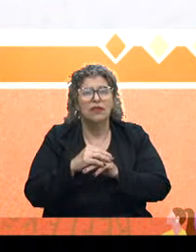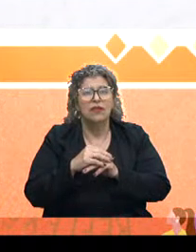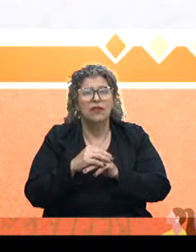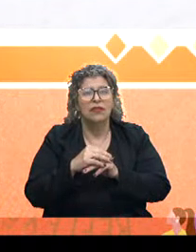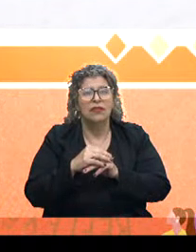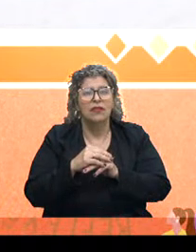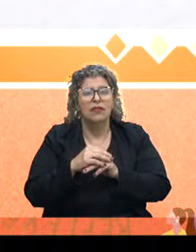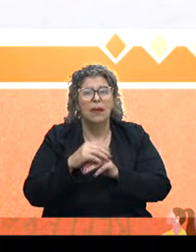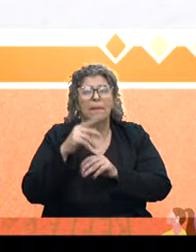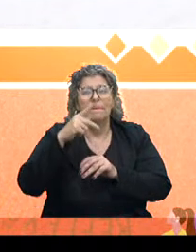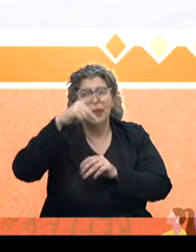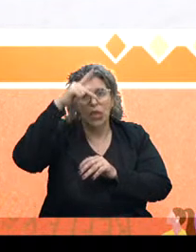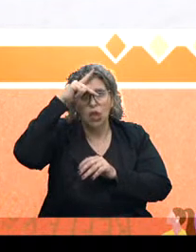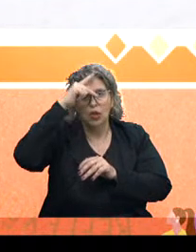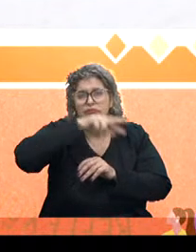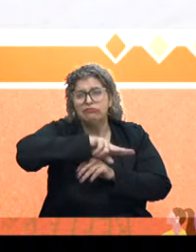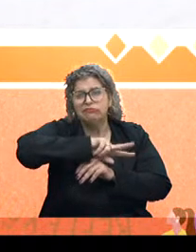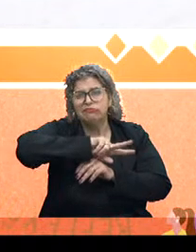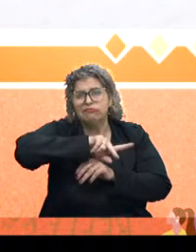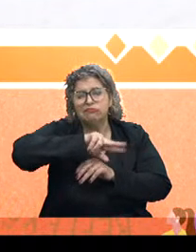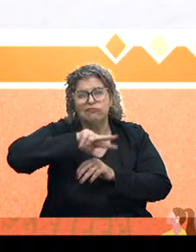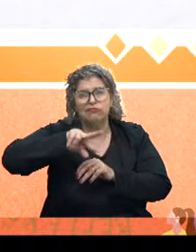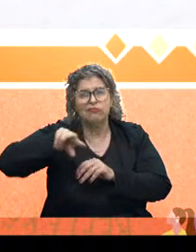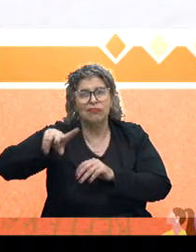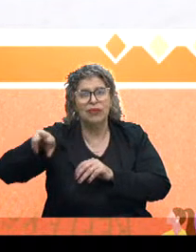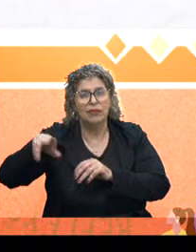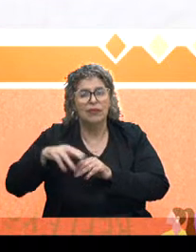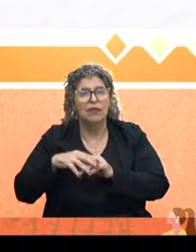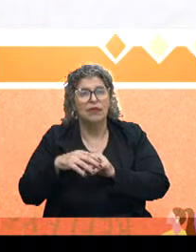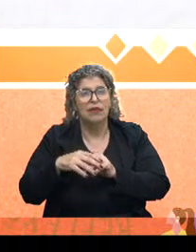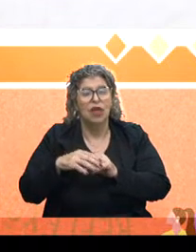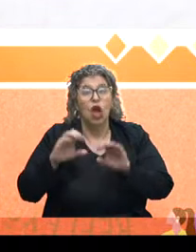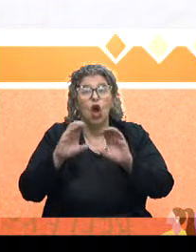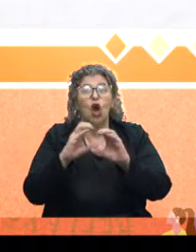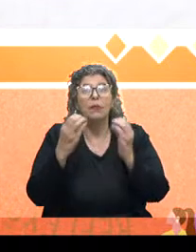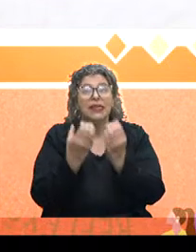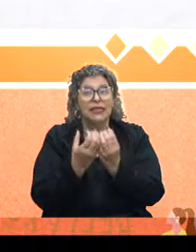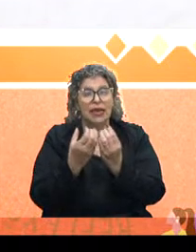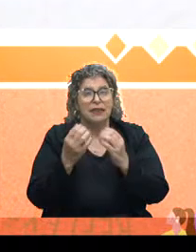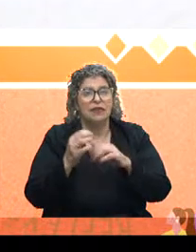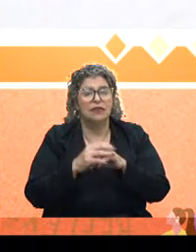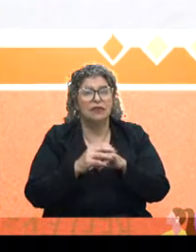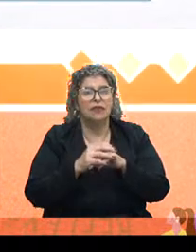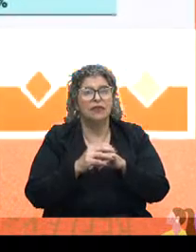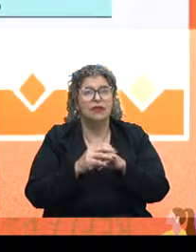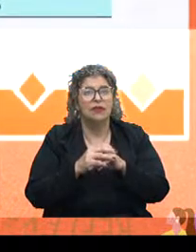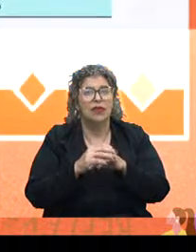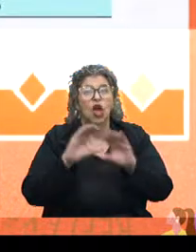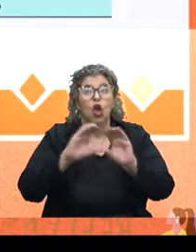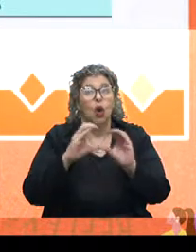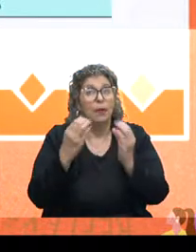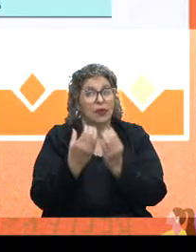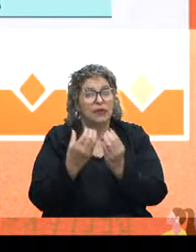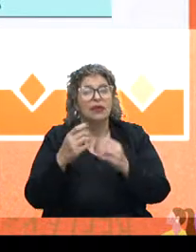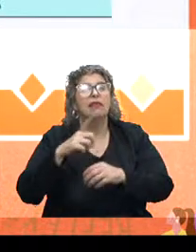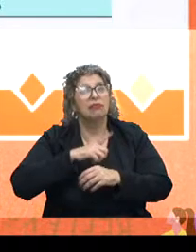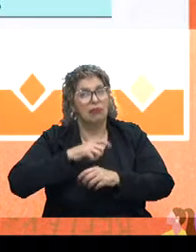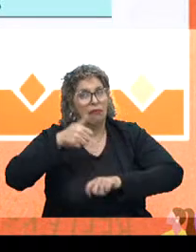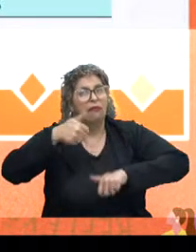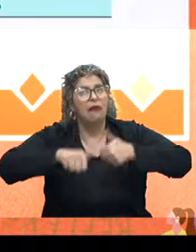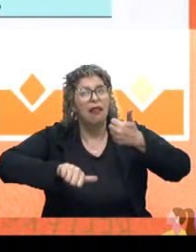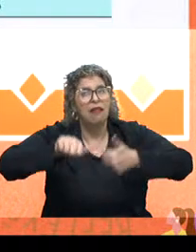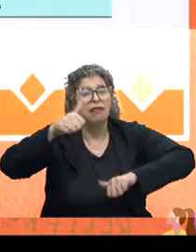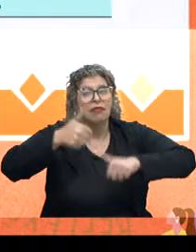Universidade Católica de Pelotas, assim por diante. São várias universidades que são comunitárias. Essas universidades comunitárias, portanto, tem qualidade